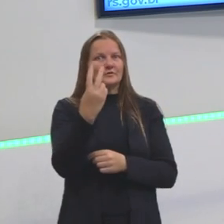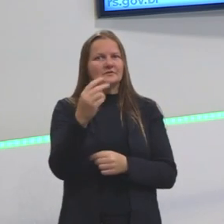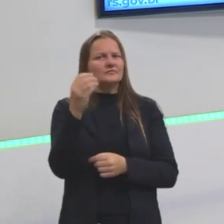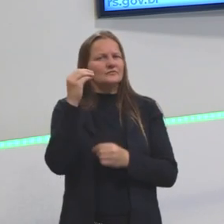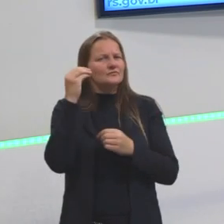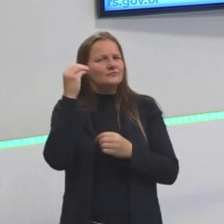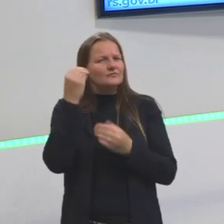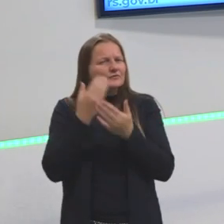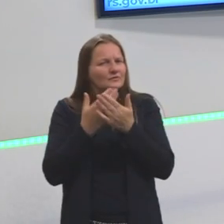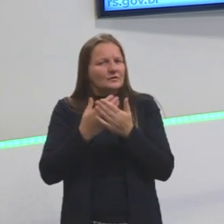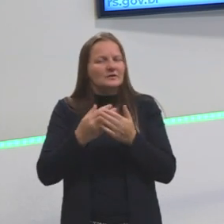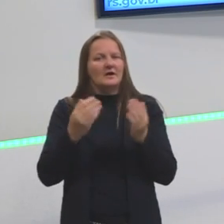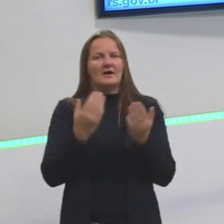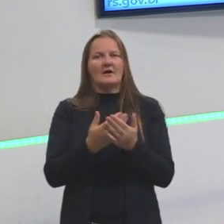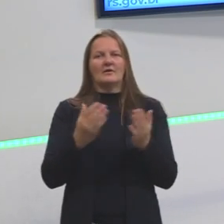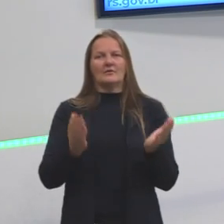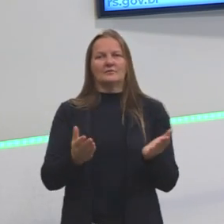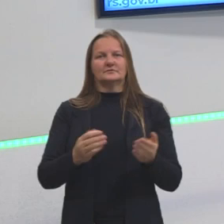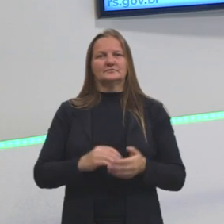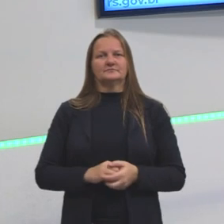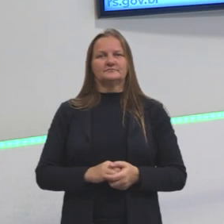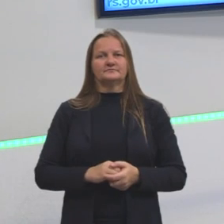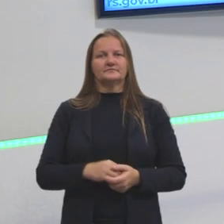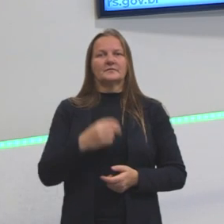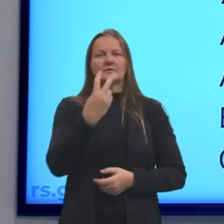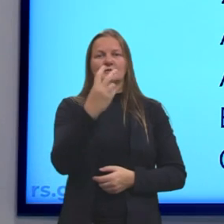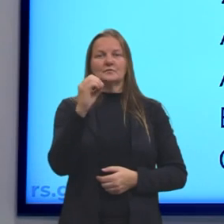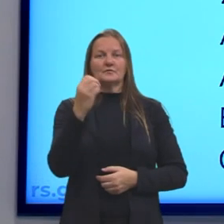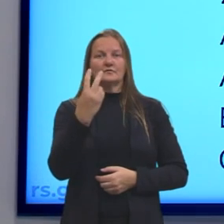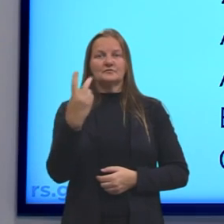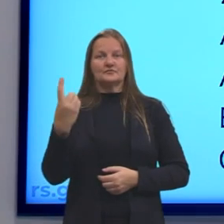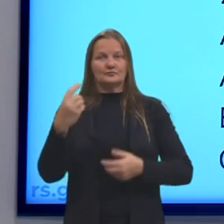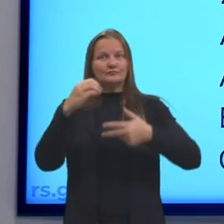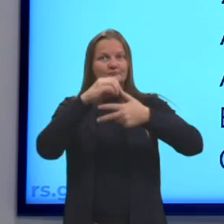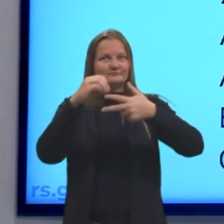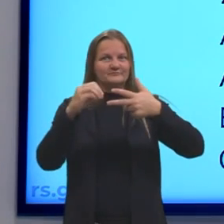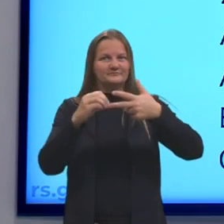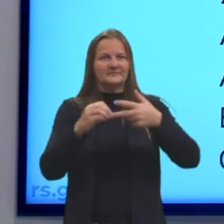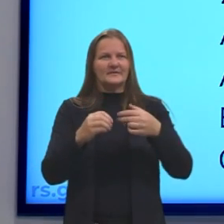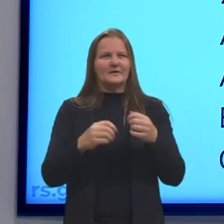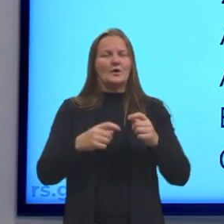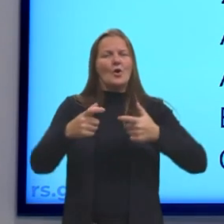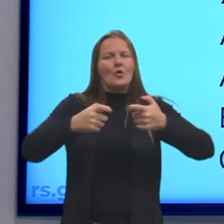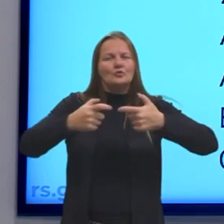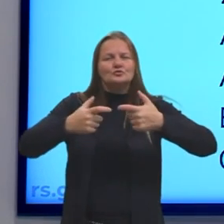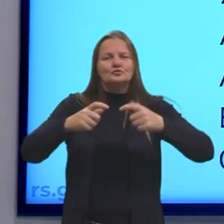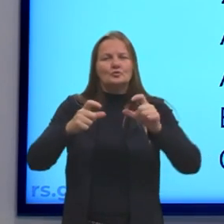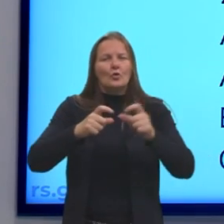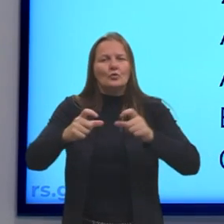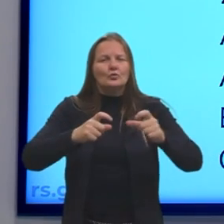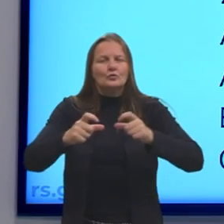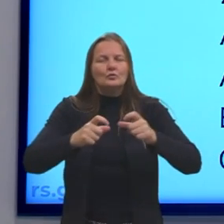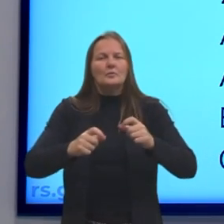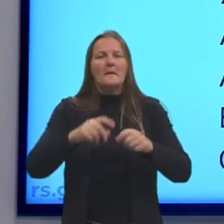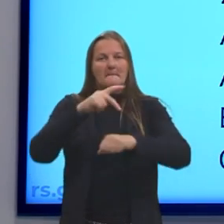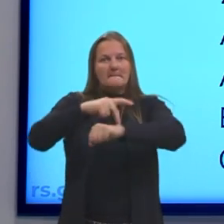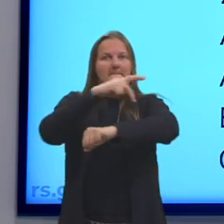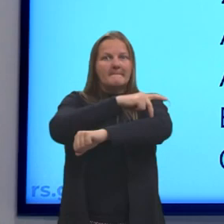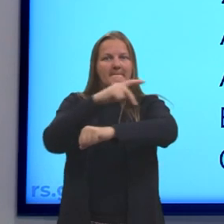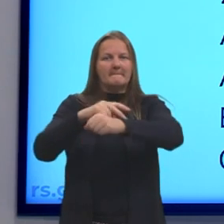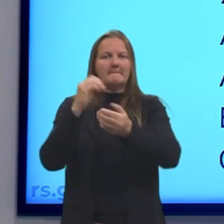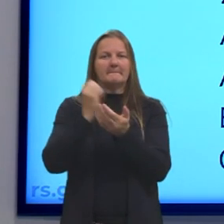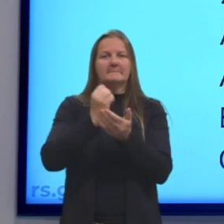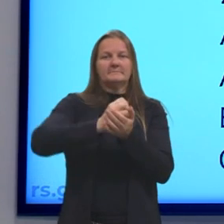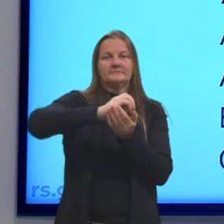para a aula de hoje. A primeira é do Enem de 2021. Um jogo pedagógico é formado por cartas